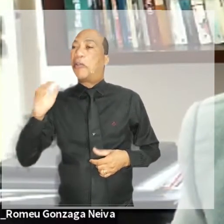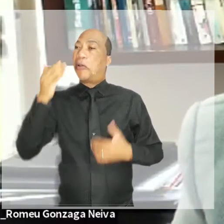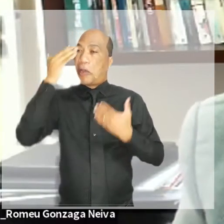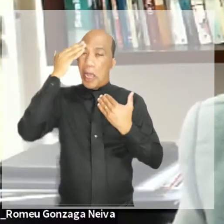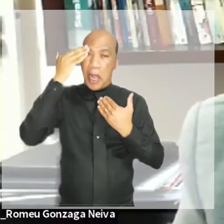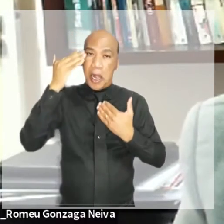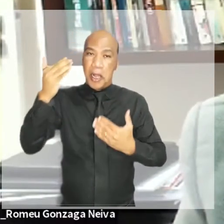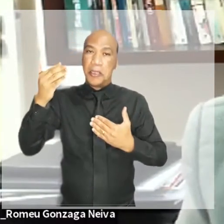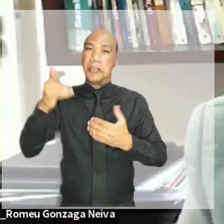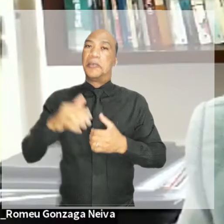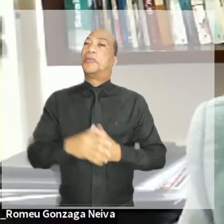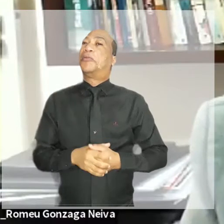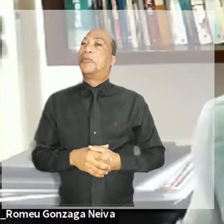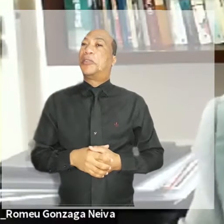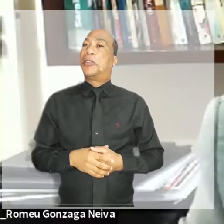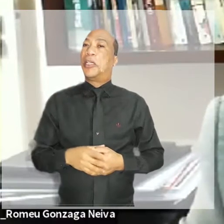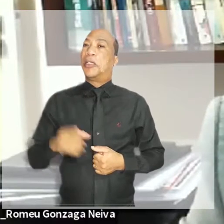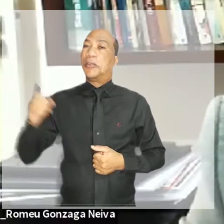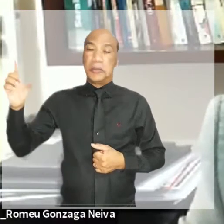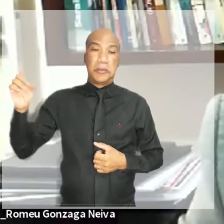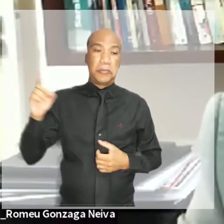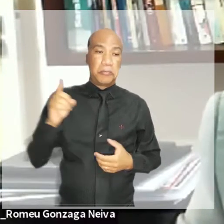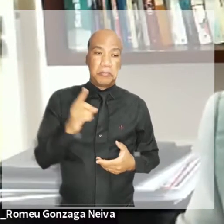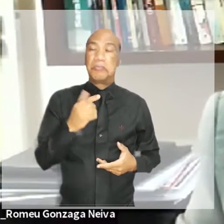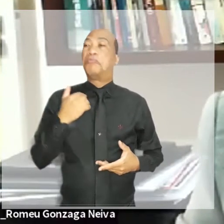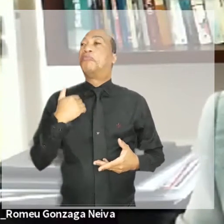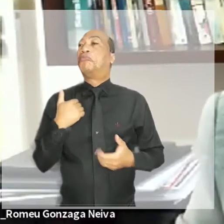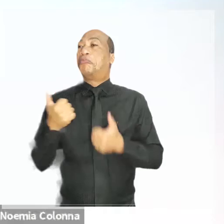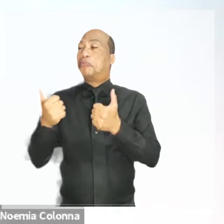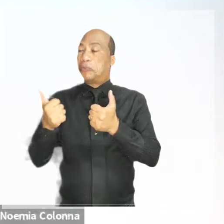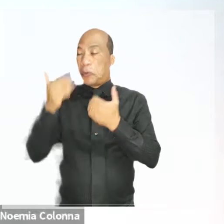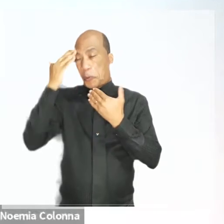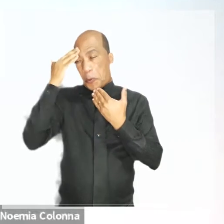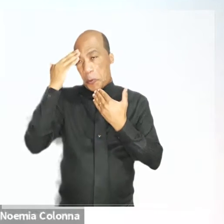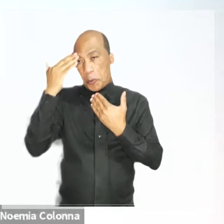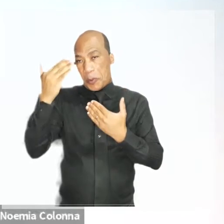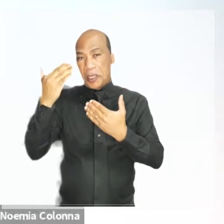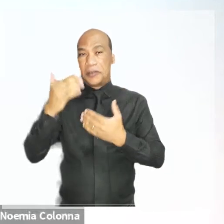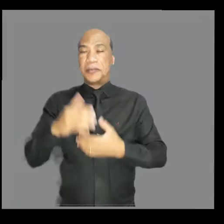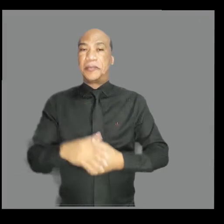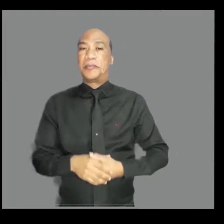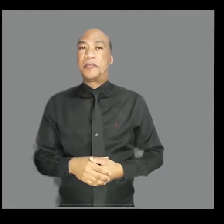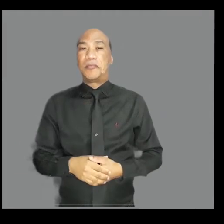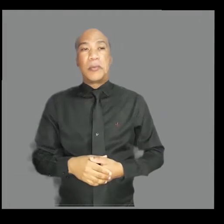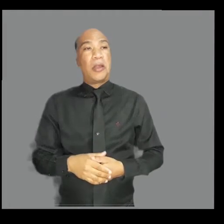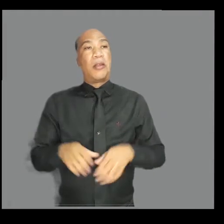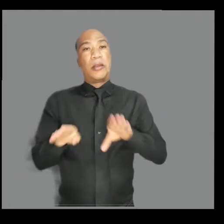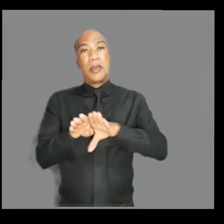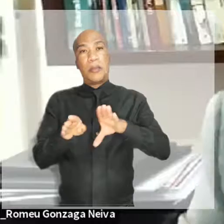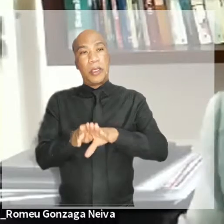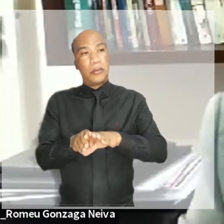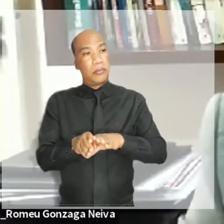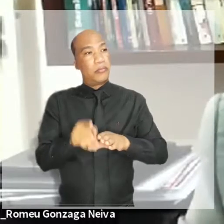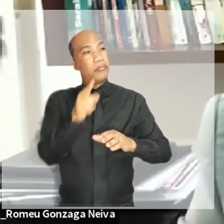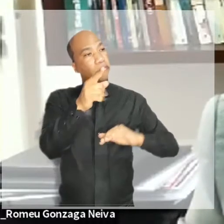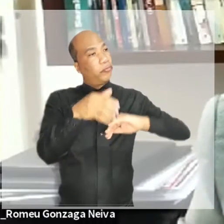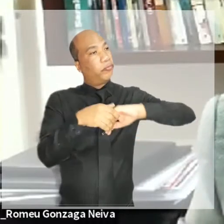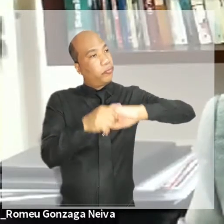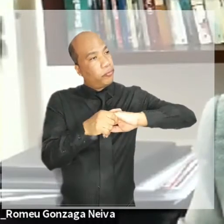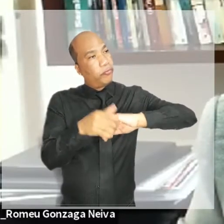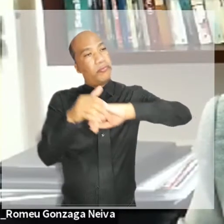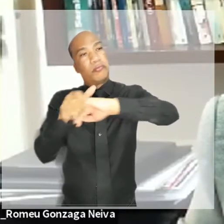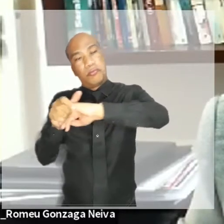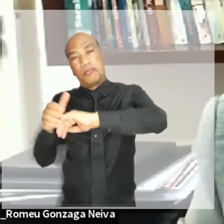Escola de Formação Judiciária do nosso tribunal. Cumprimento também o